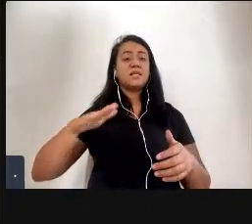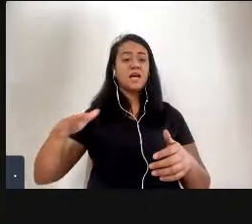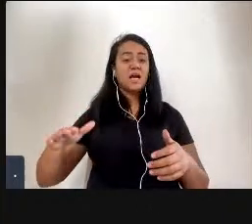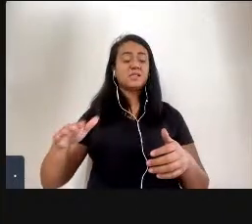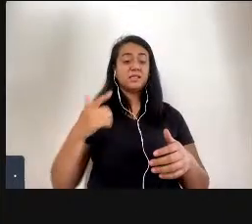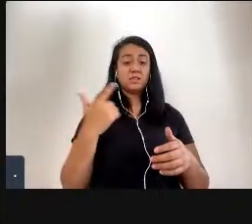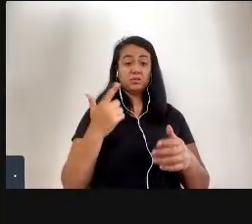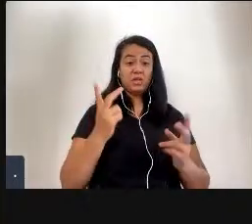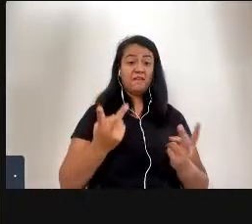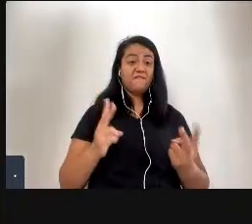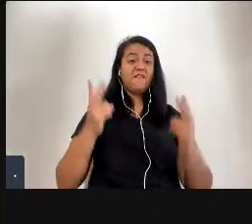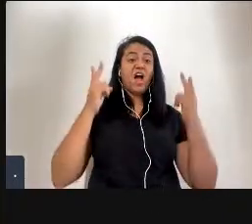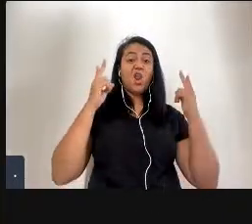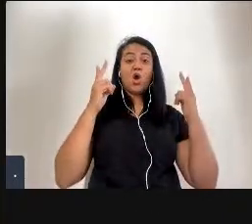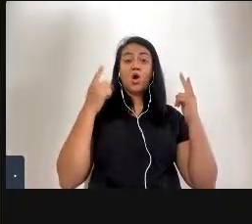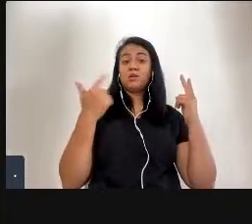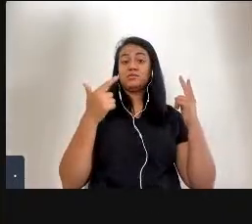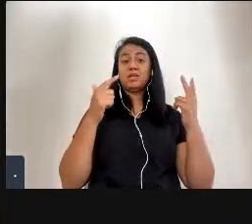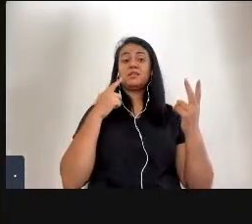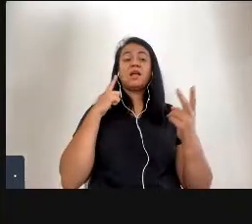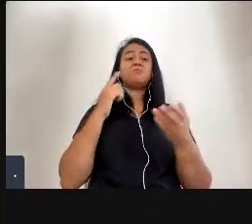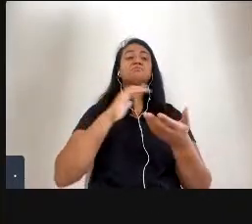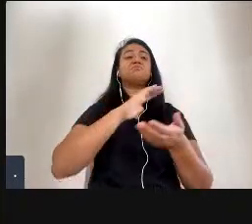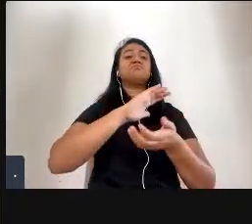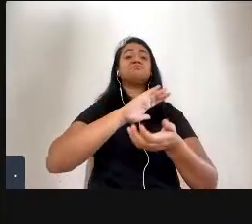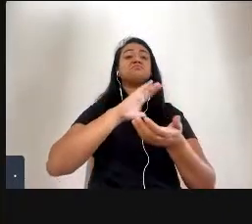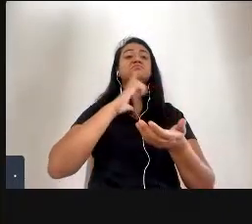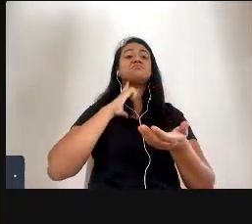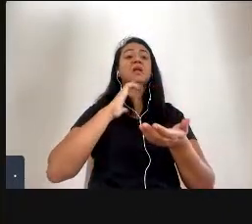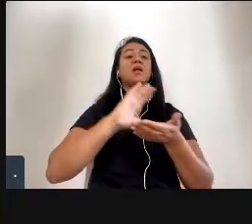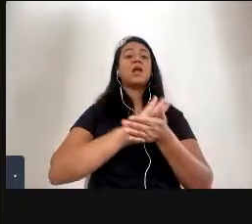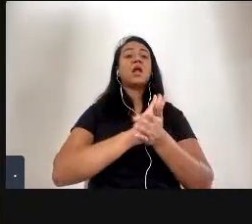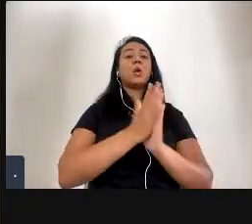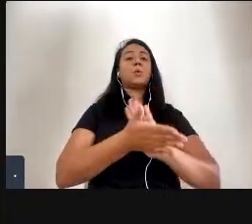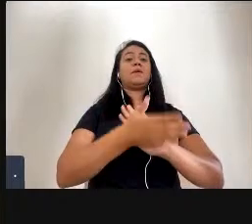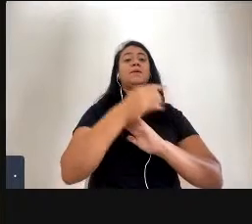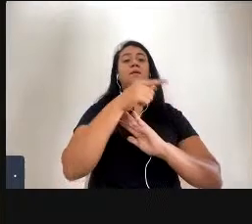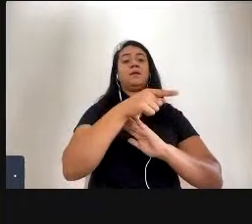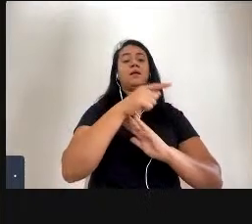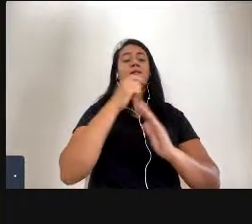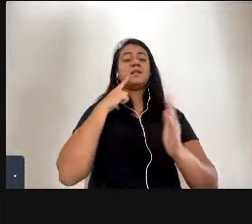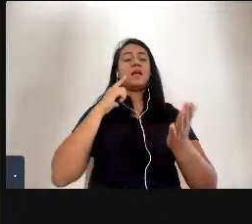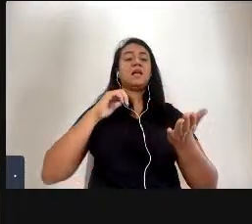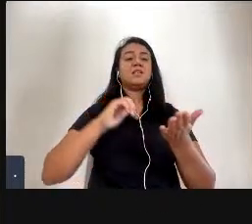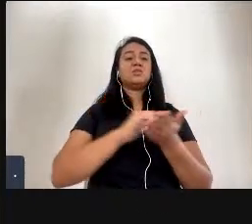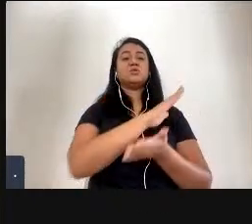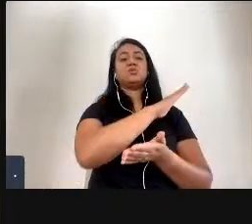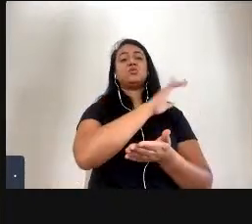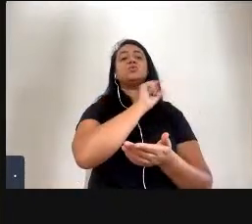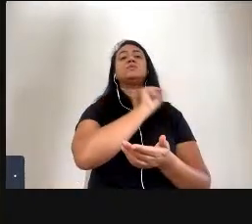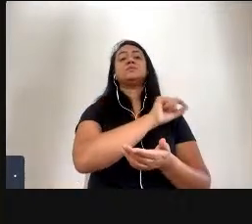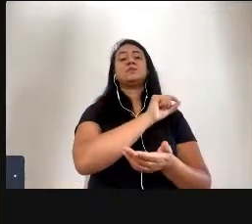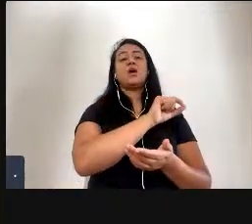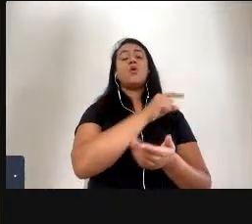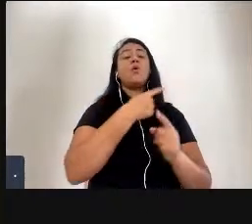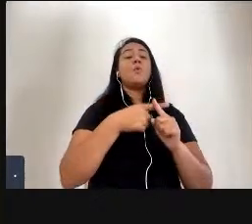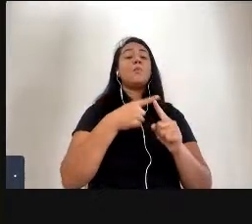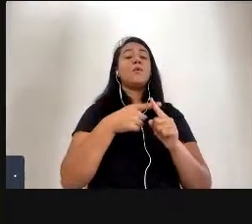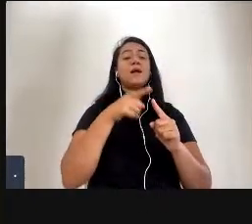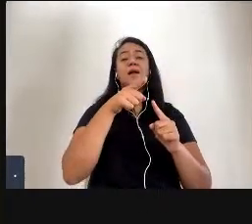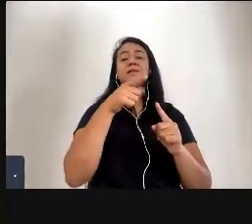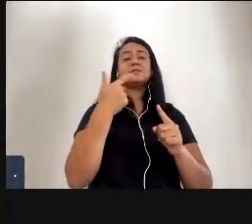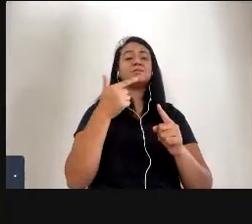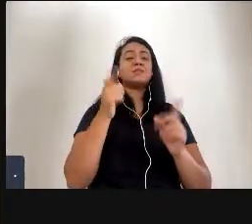todas essas pessoas elas são excluídas porque elas não correspondem ao que eles chamam de